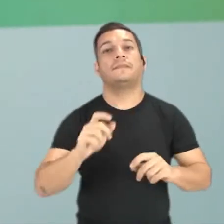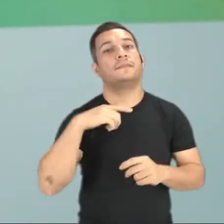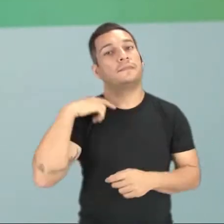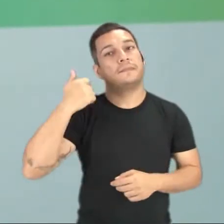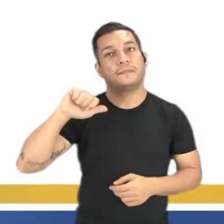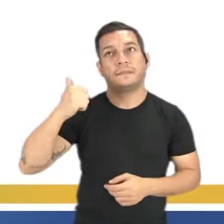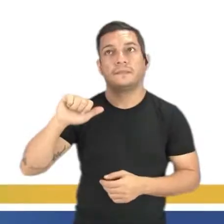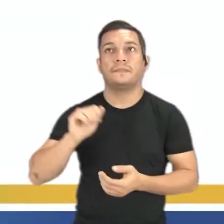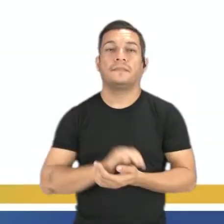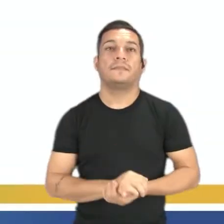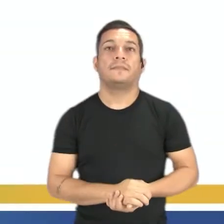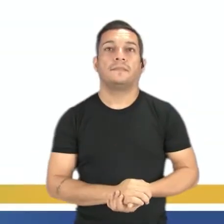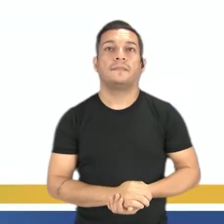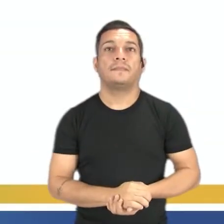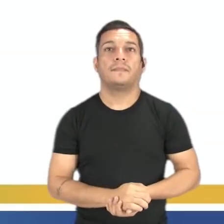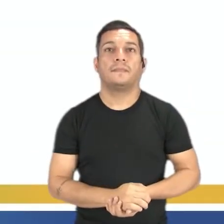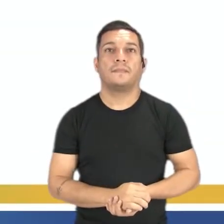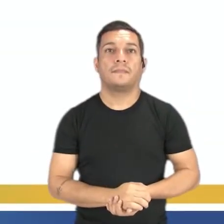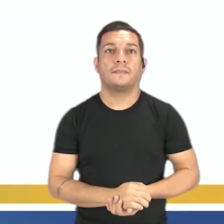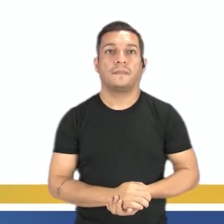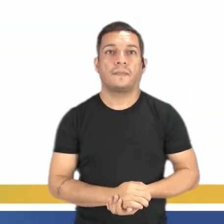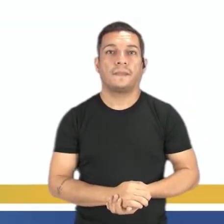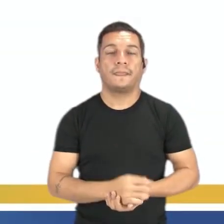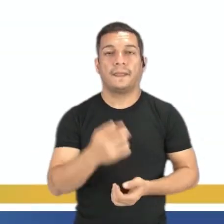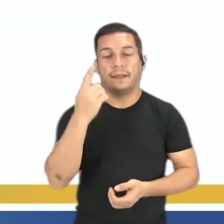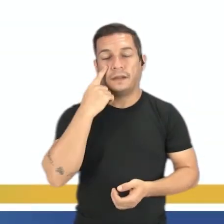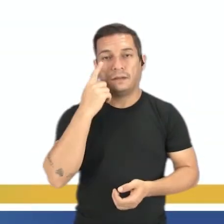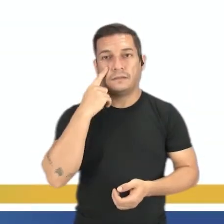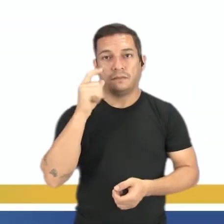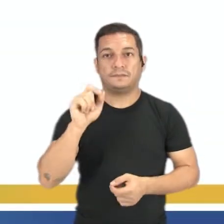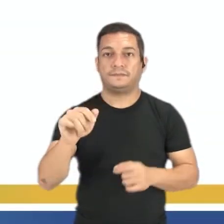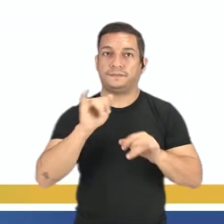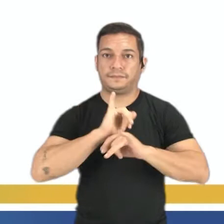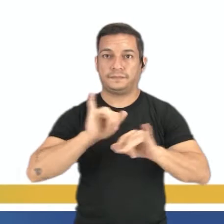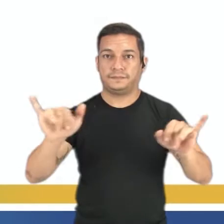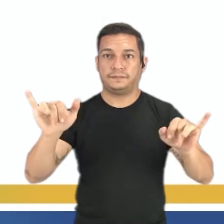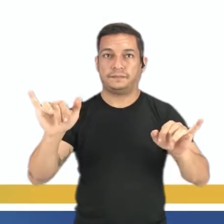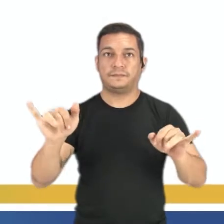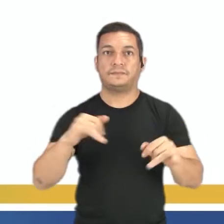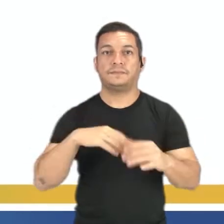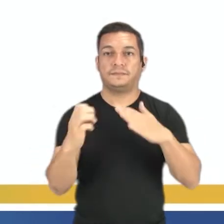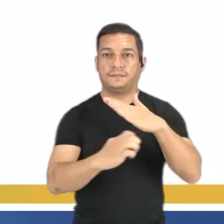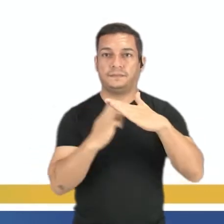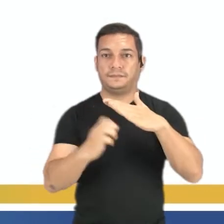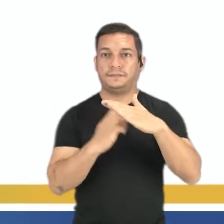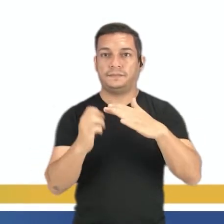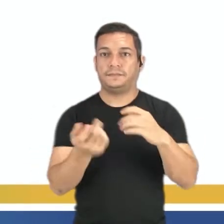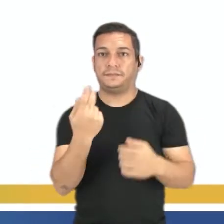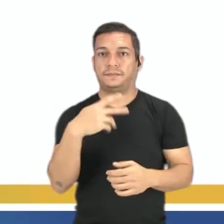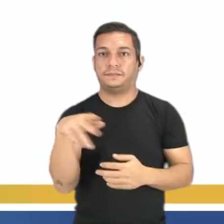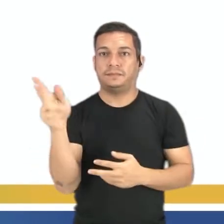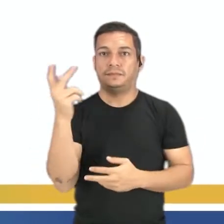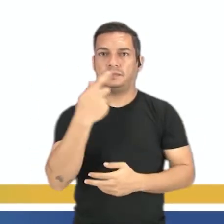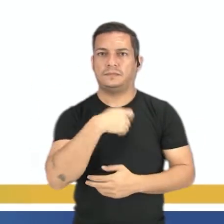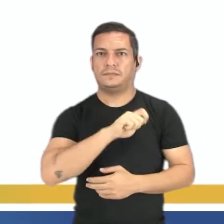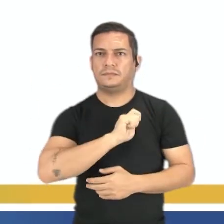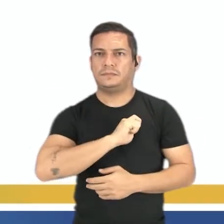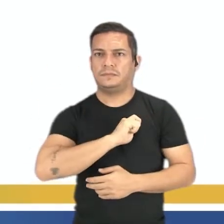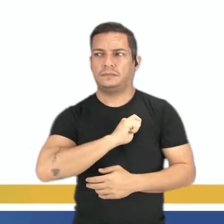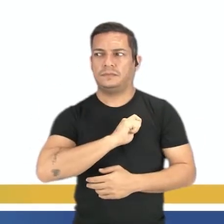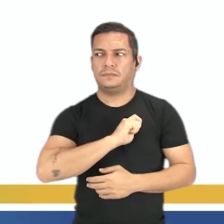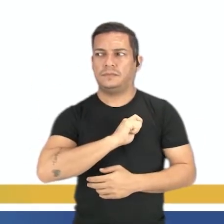analisá-lo. Olha só, vocês veem esse anúncio, né? De uma empresa espanhola, de uma grande empresa